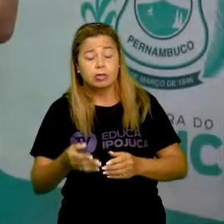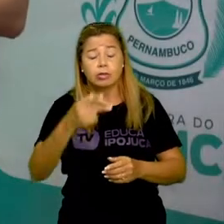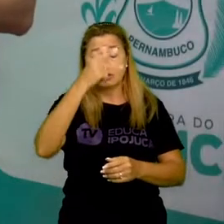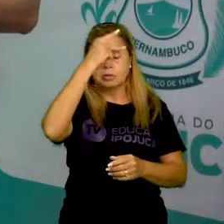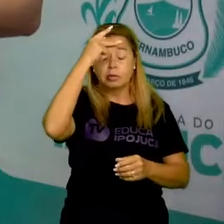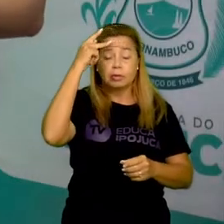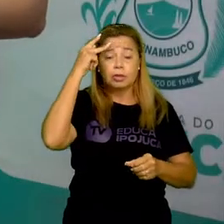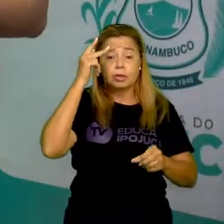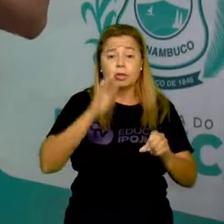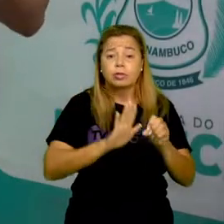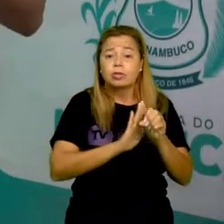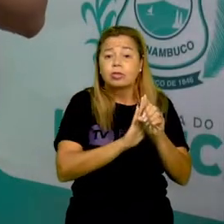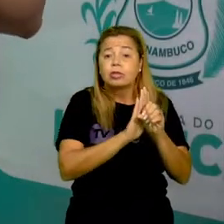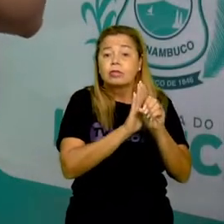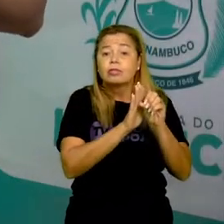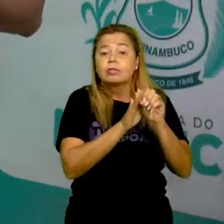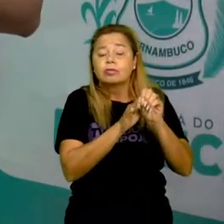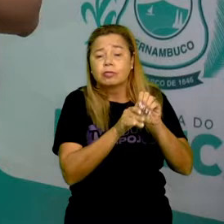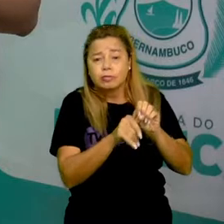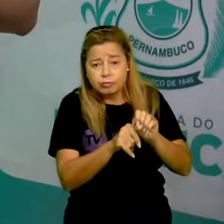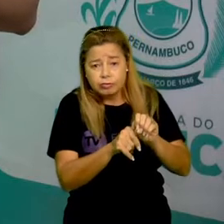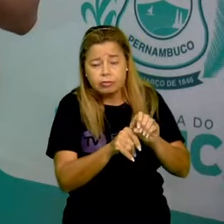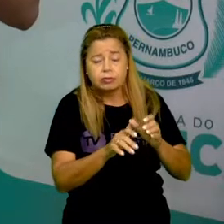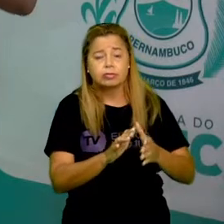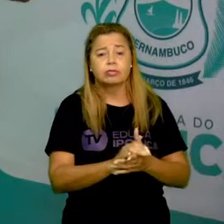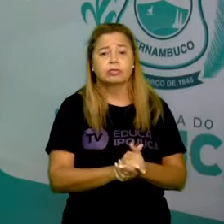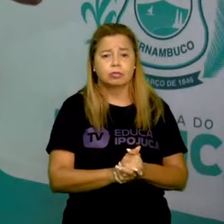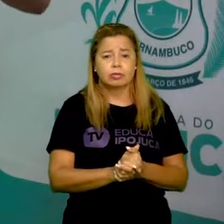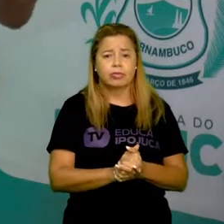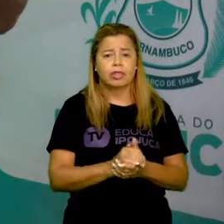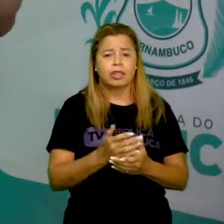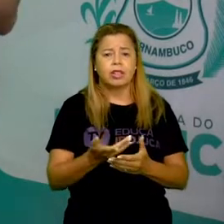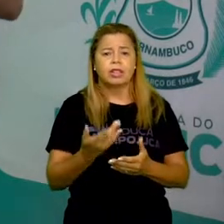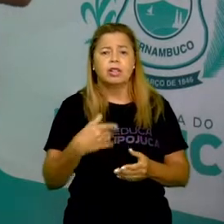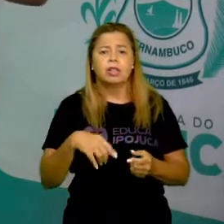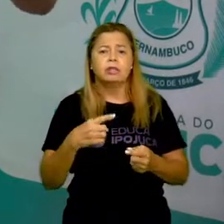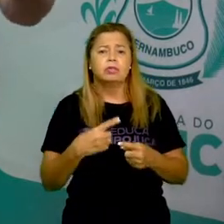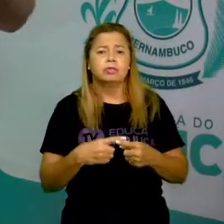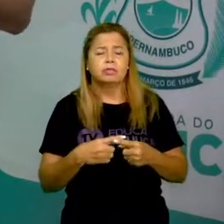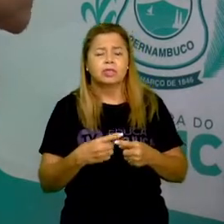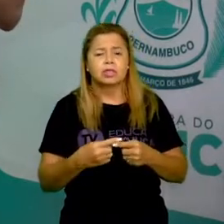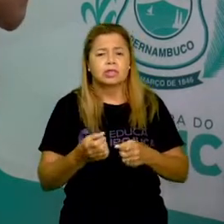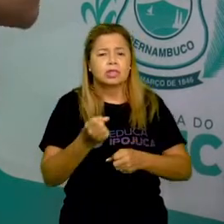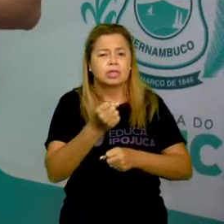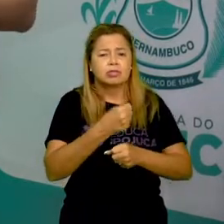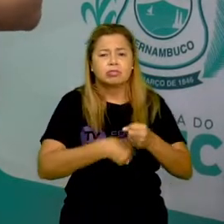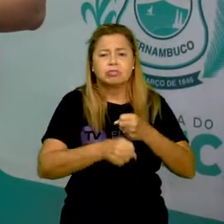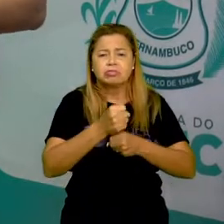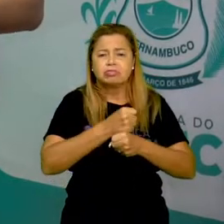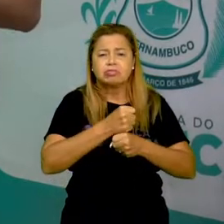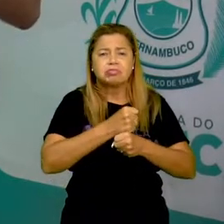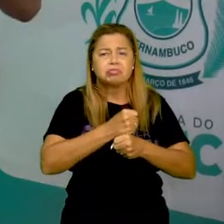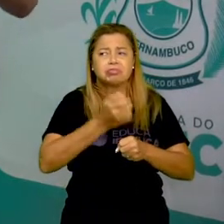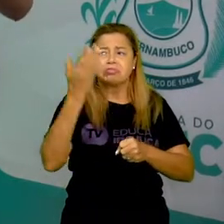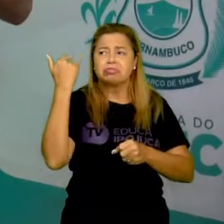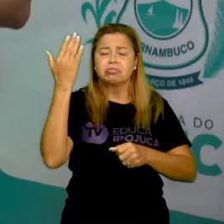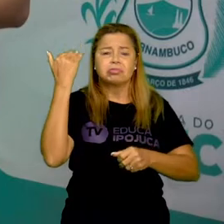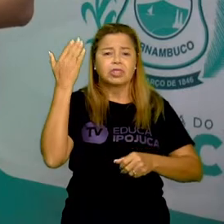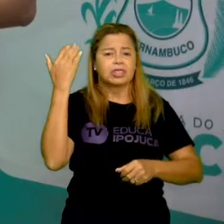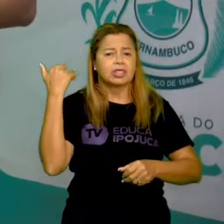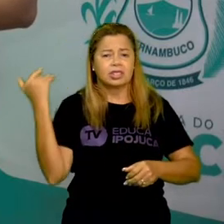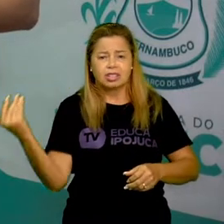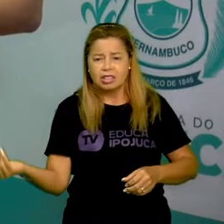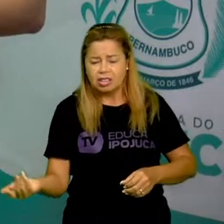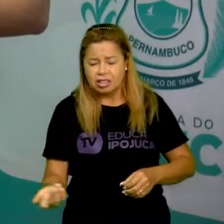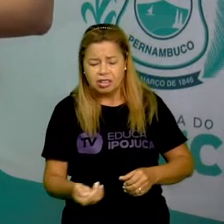cavernas, que antigamente, ainda quando surgiam as primeiras civilizações com os